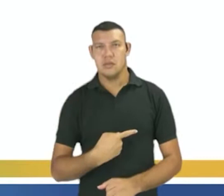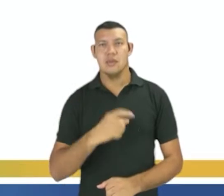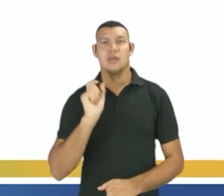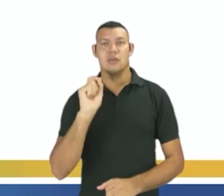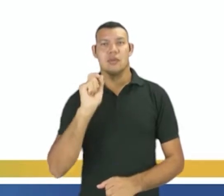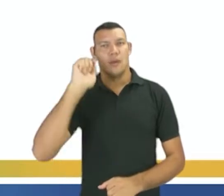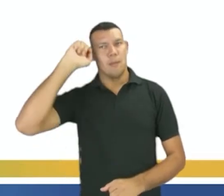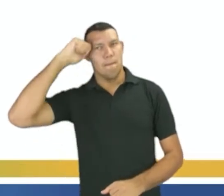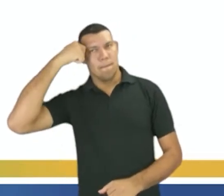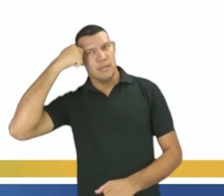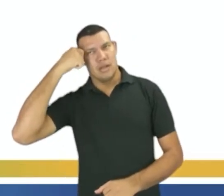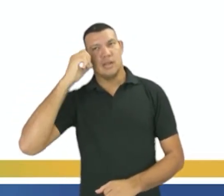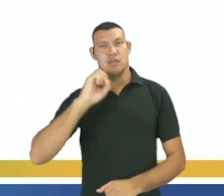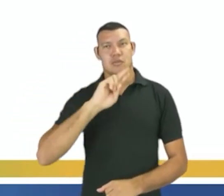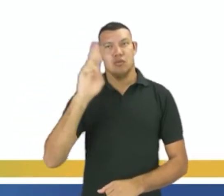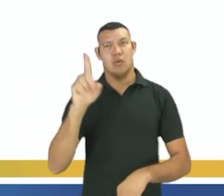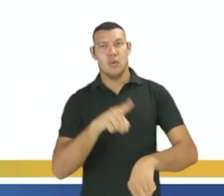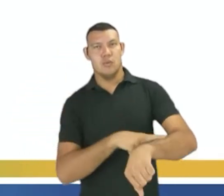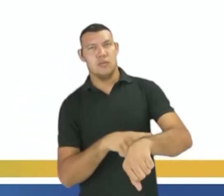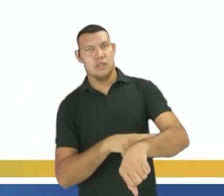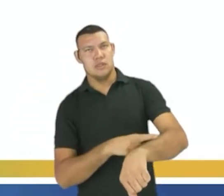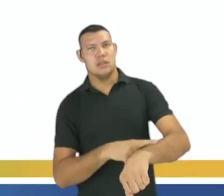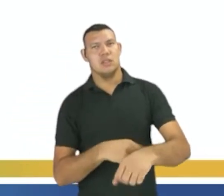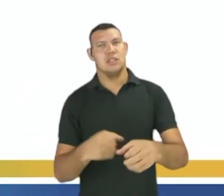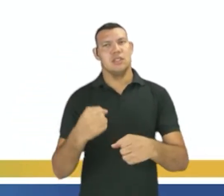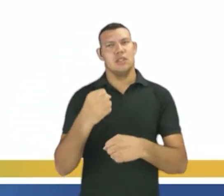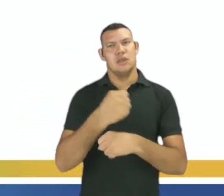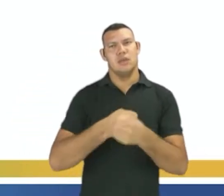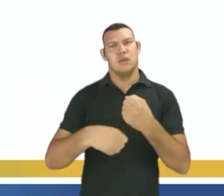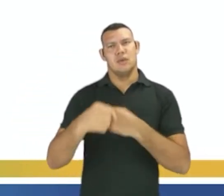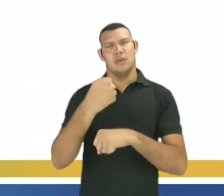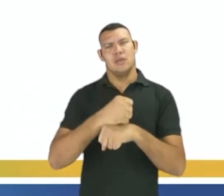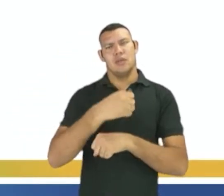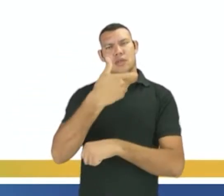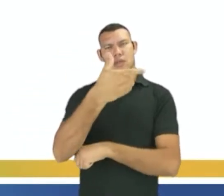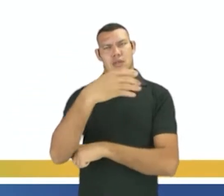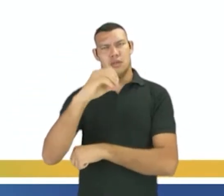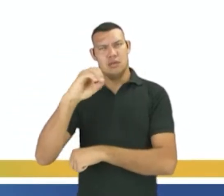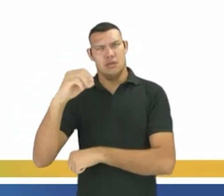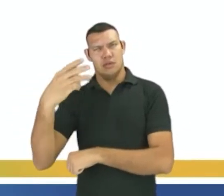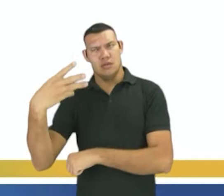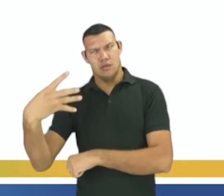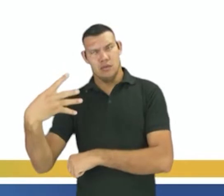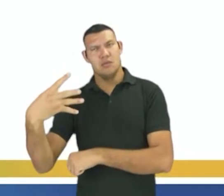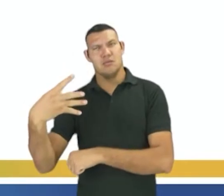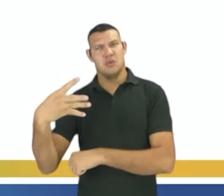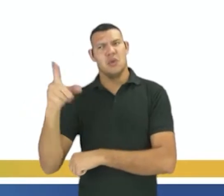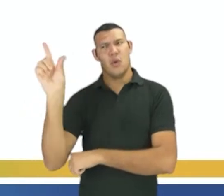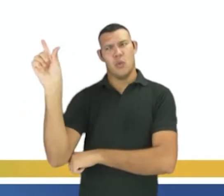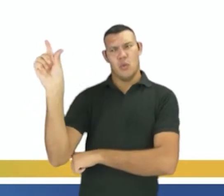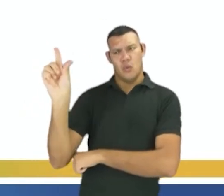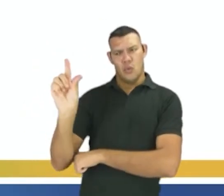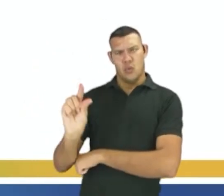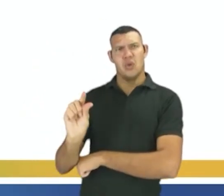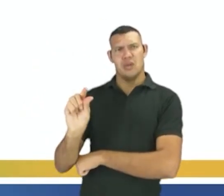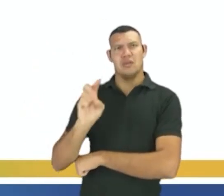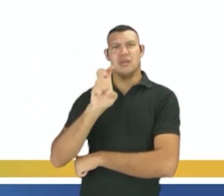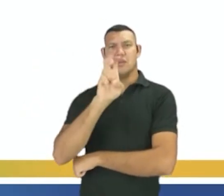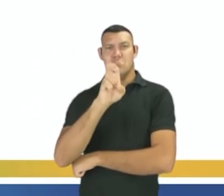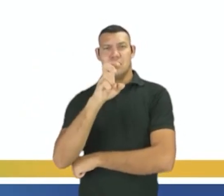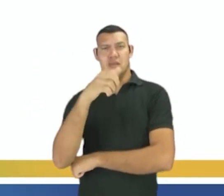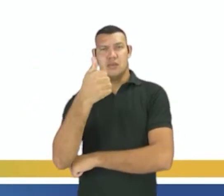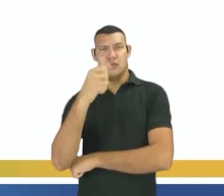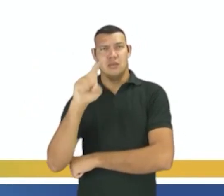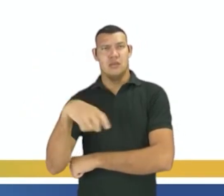Dez anos antes, em 2004, por exemplo, esse número era bem reduzido. Por exemplo, 51,2